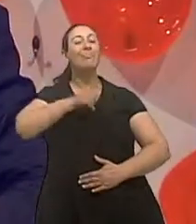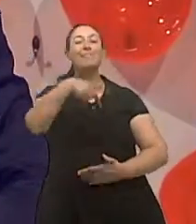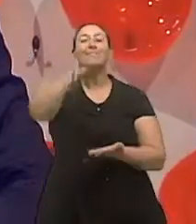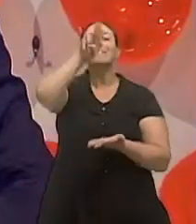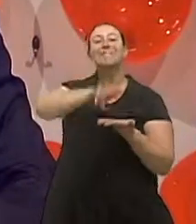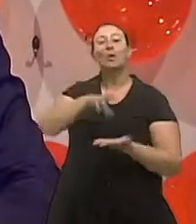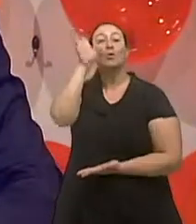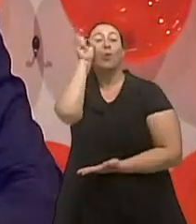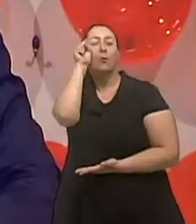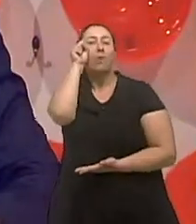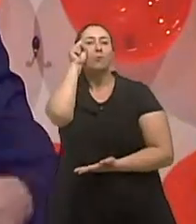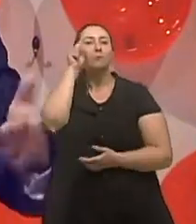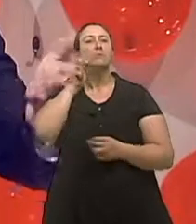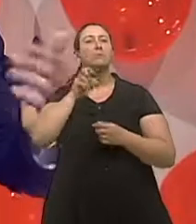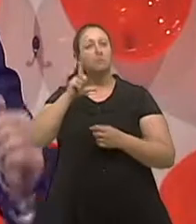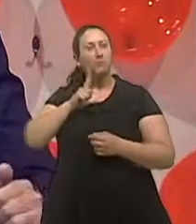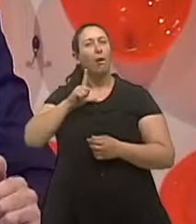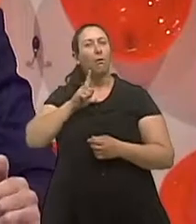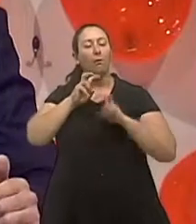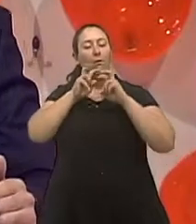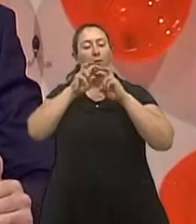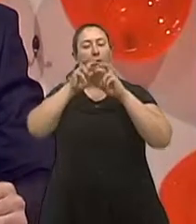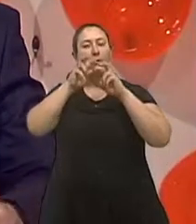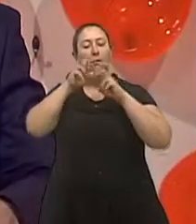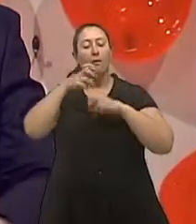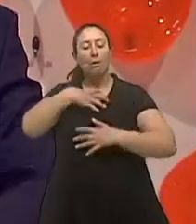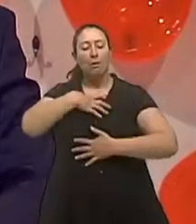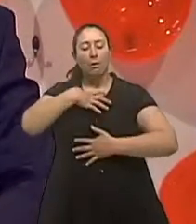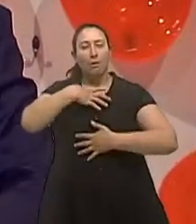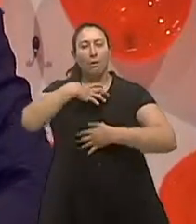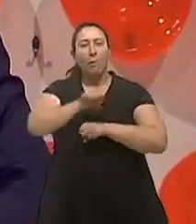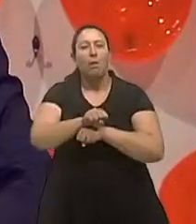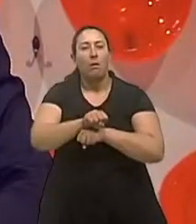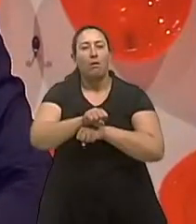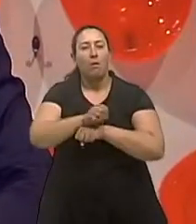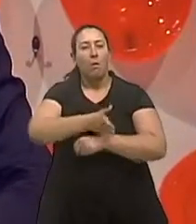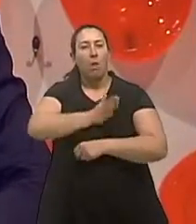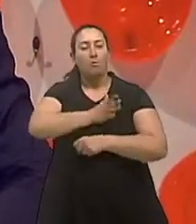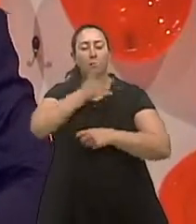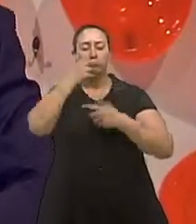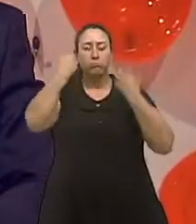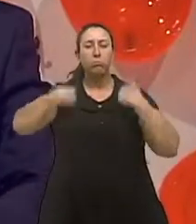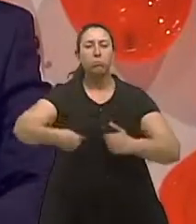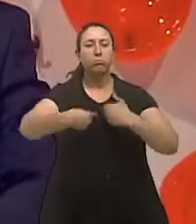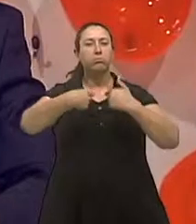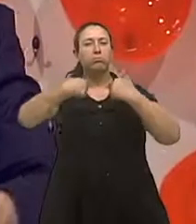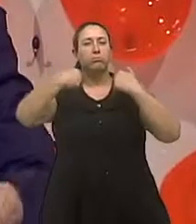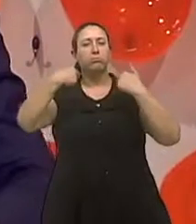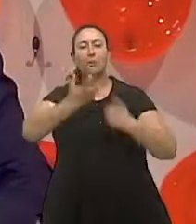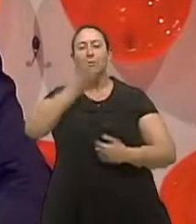maior apneia. Outra questão é a questão, por exemplo, de uso de remédios para dormir, os ansiolíticos.